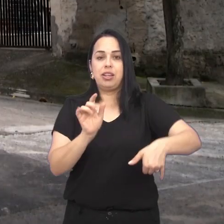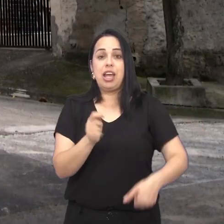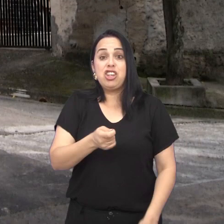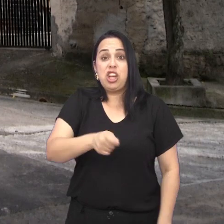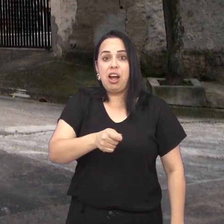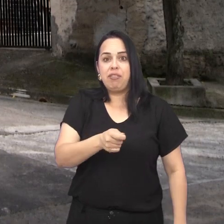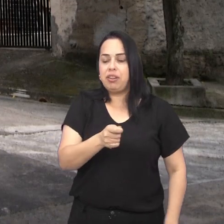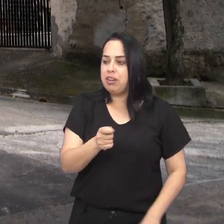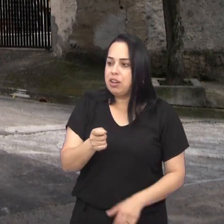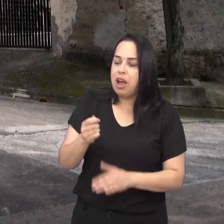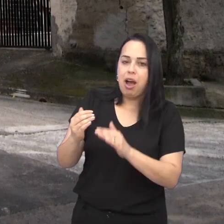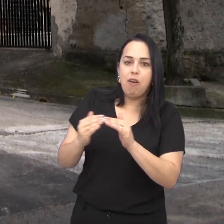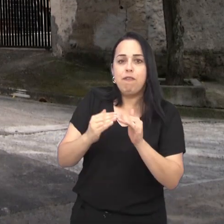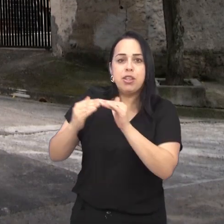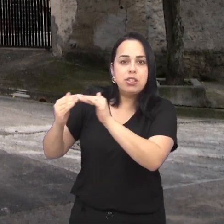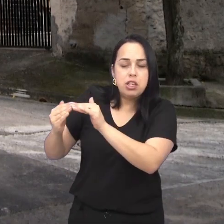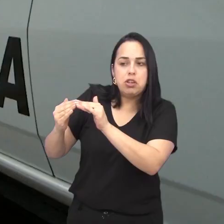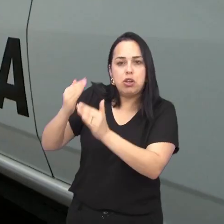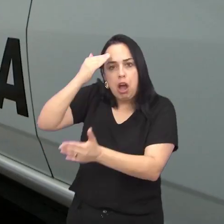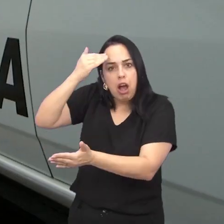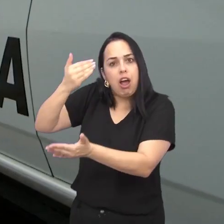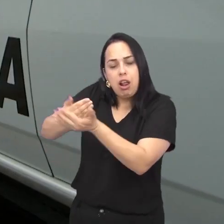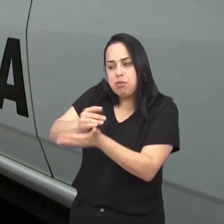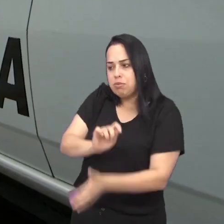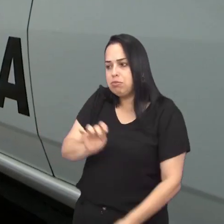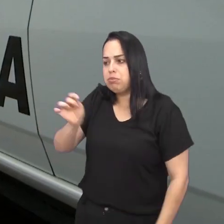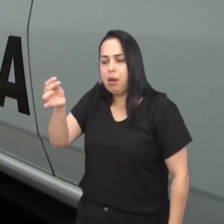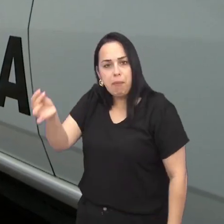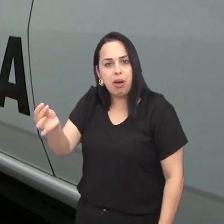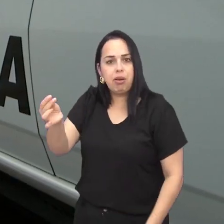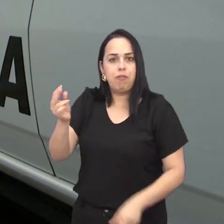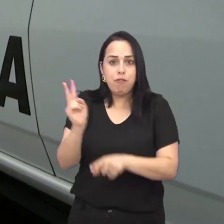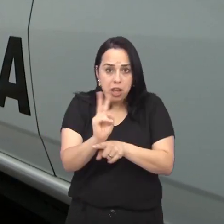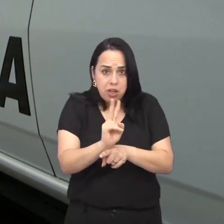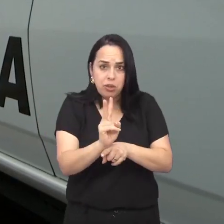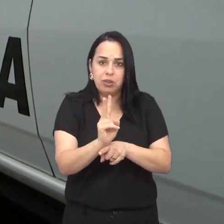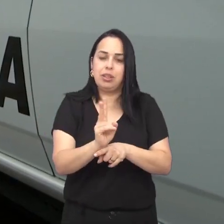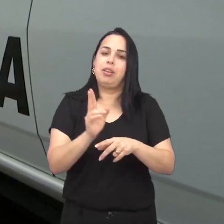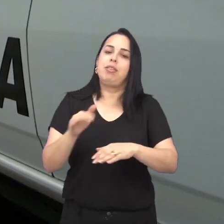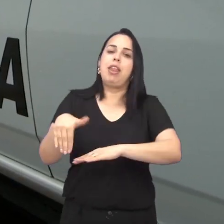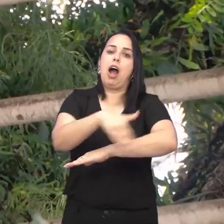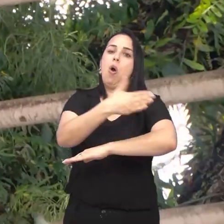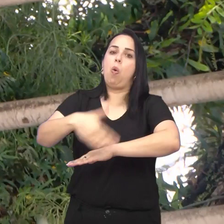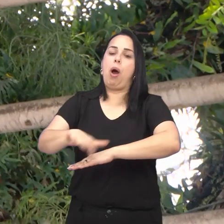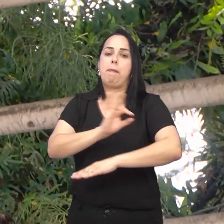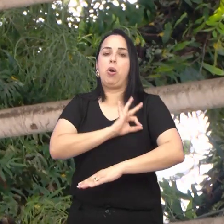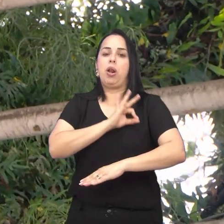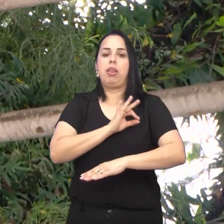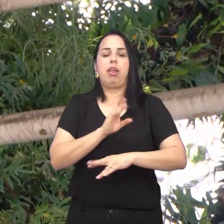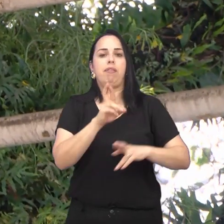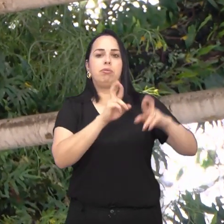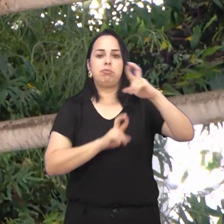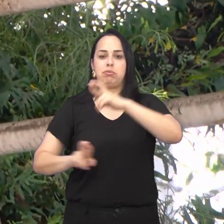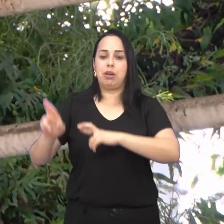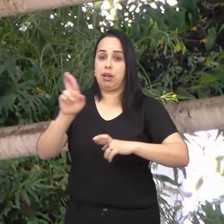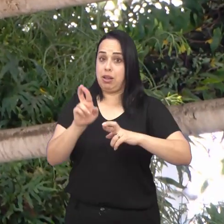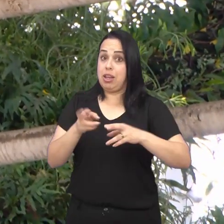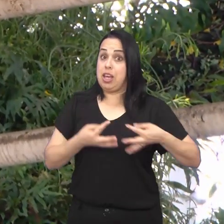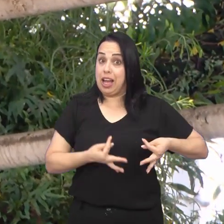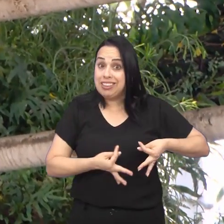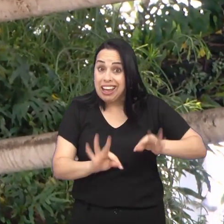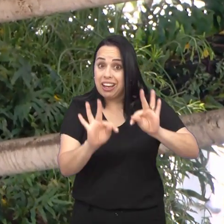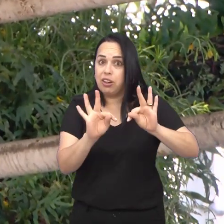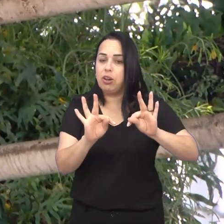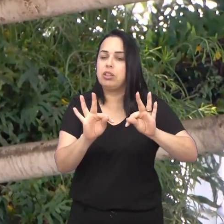chaves com uma pessoa de confiança. Nas ruas, a polícia mantém o patrulhamento e afirma que a tecnologia